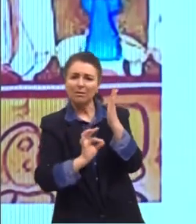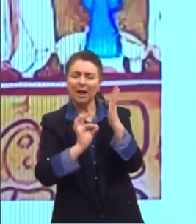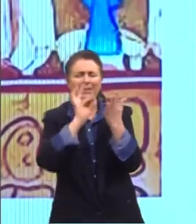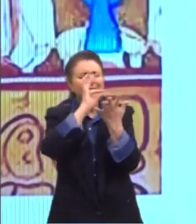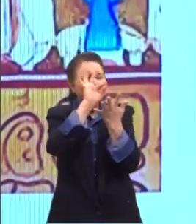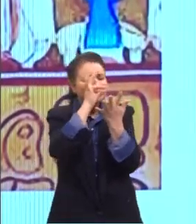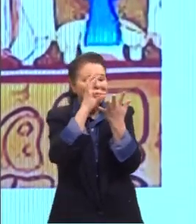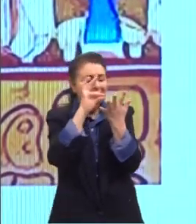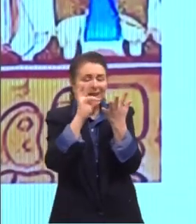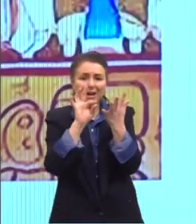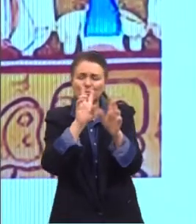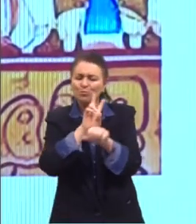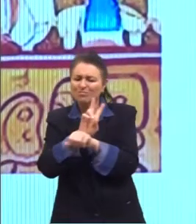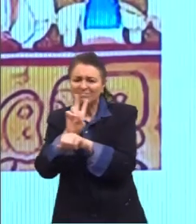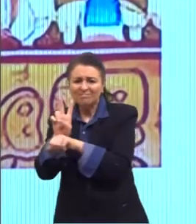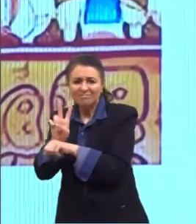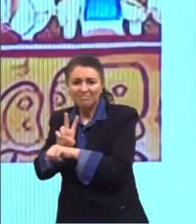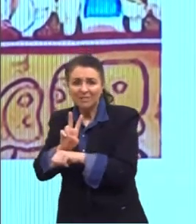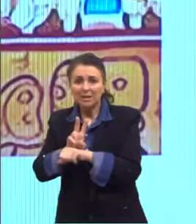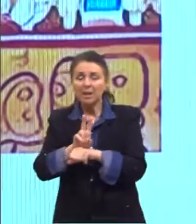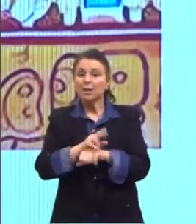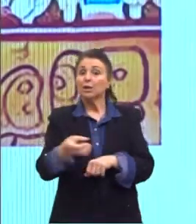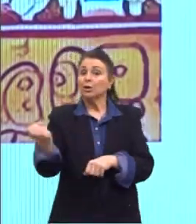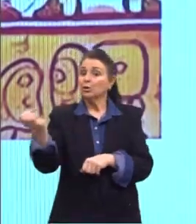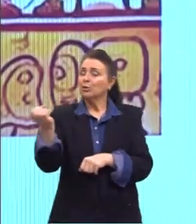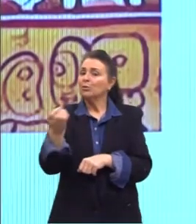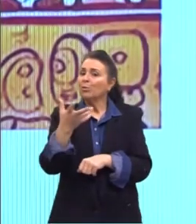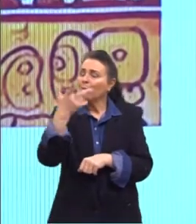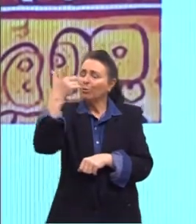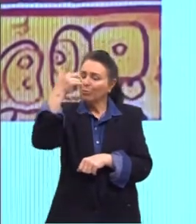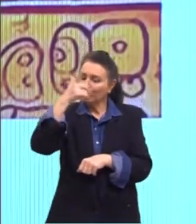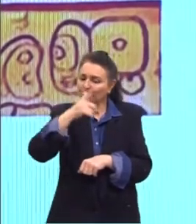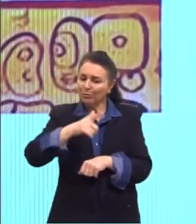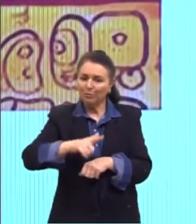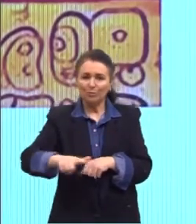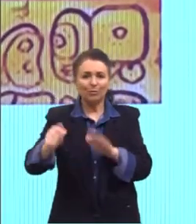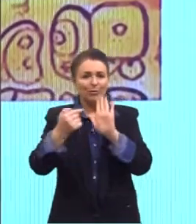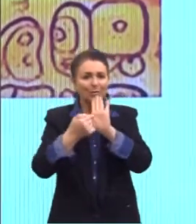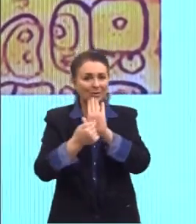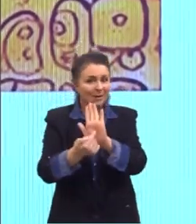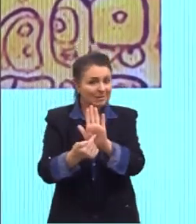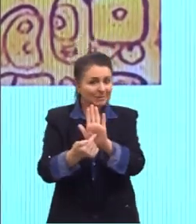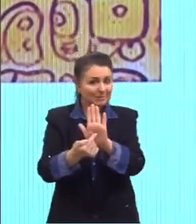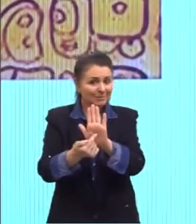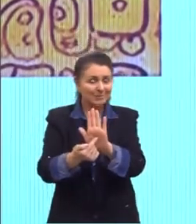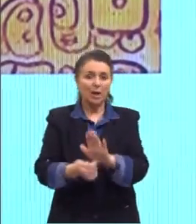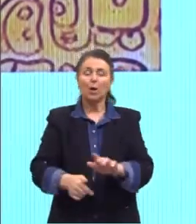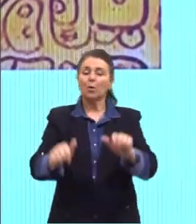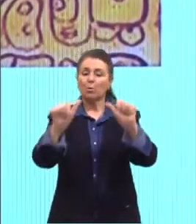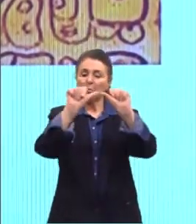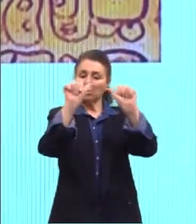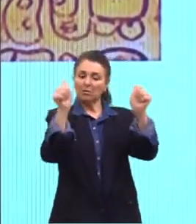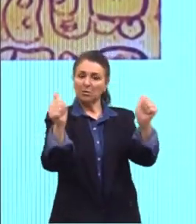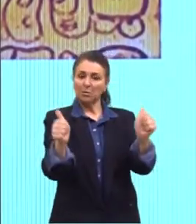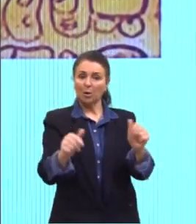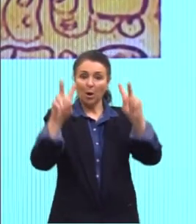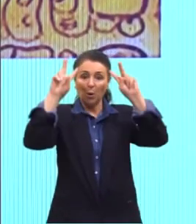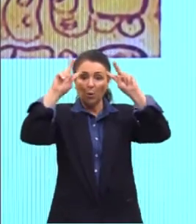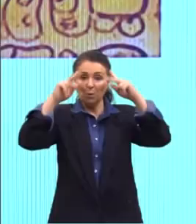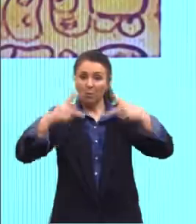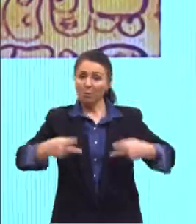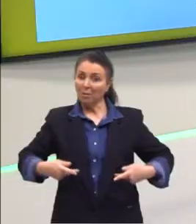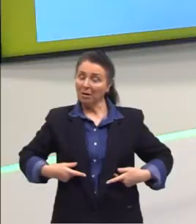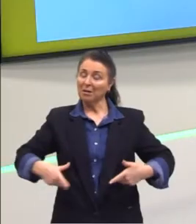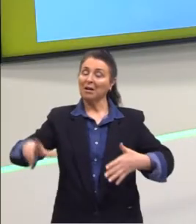detalhes. E, de novo, essa característica de uma figura humana latina, que é muito